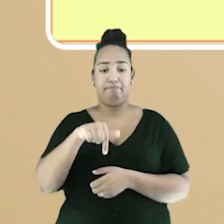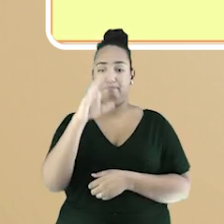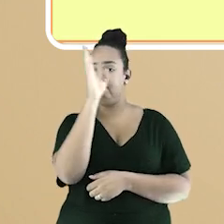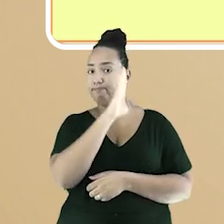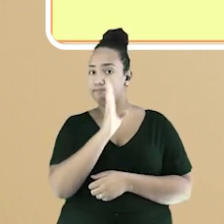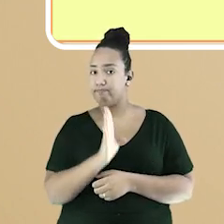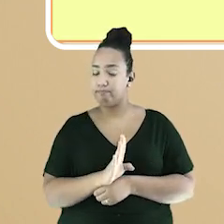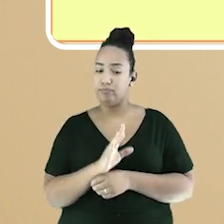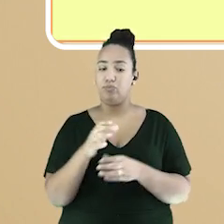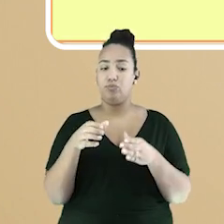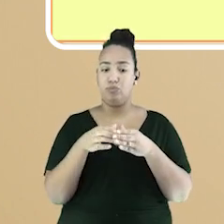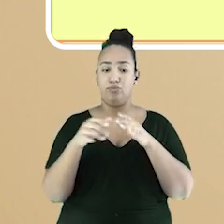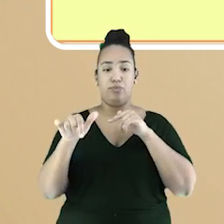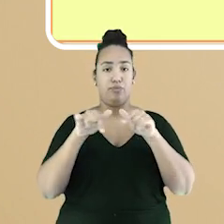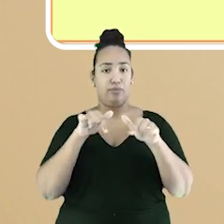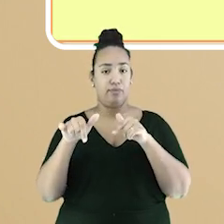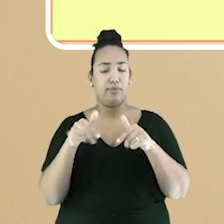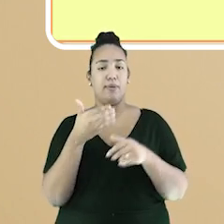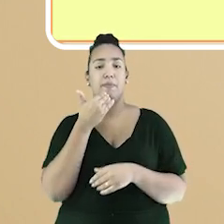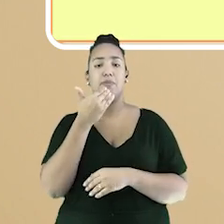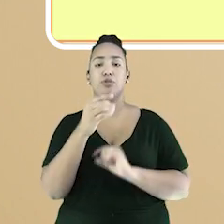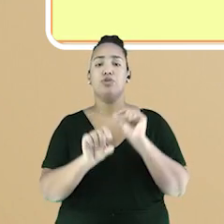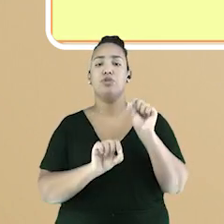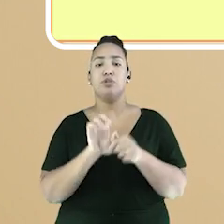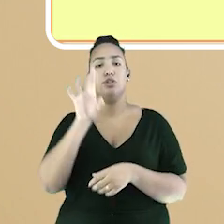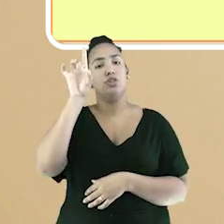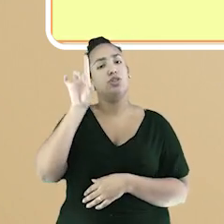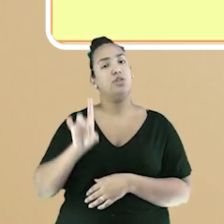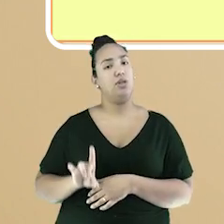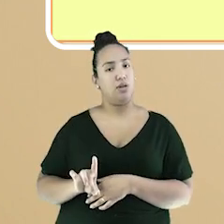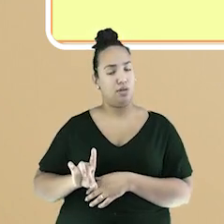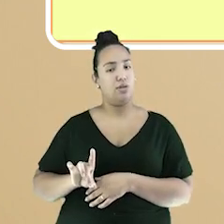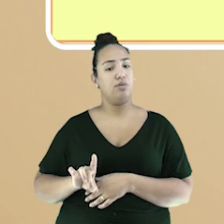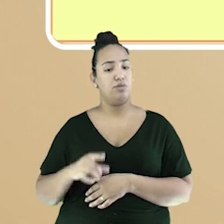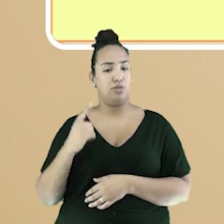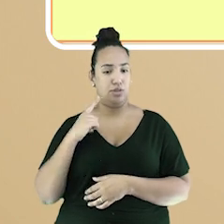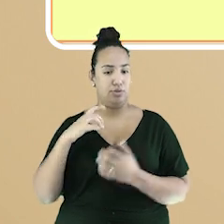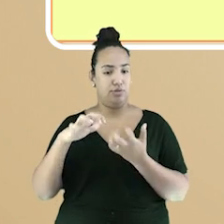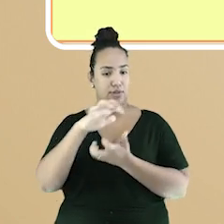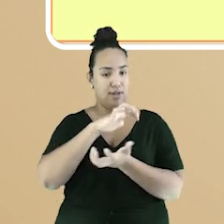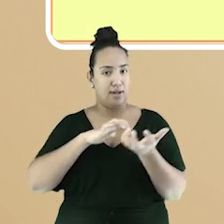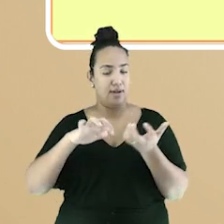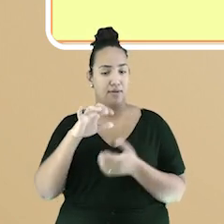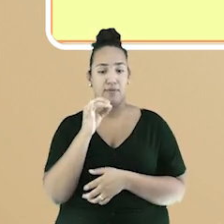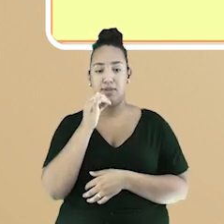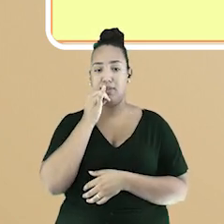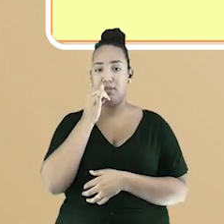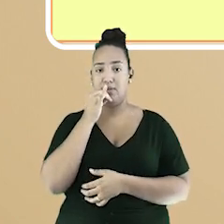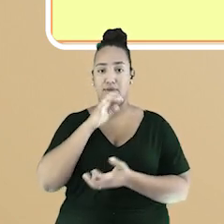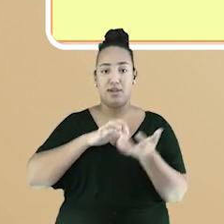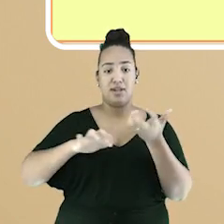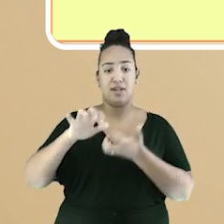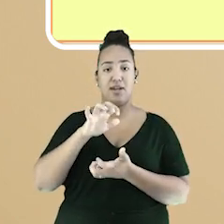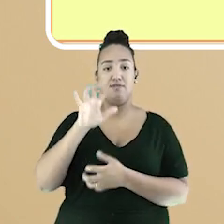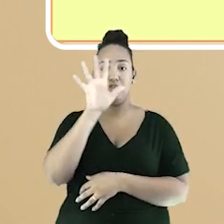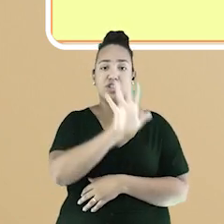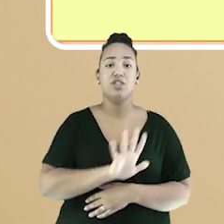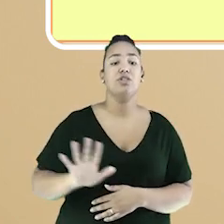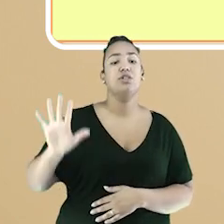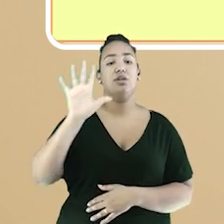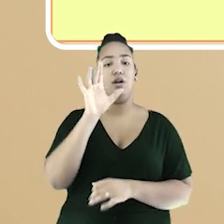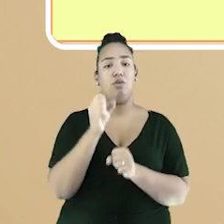reivindicavam seus direitos através das greves, como por exemplo, a greve geral de 1917